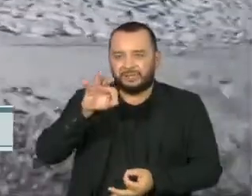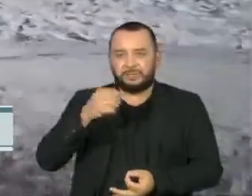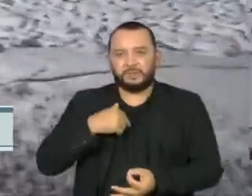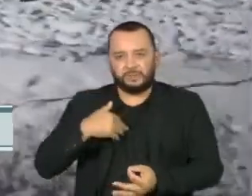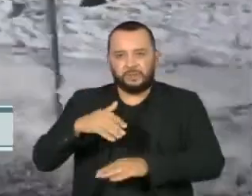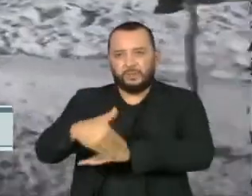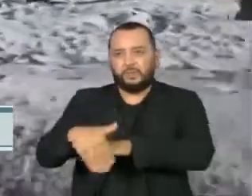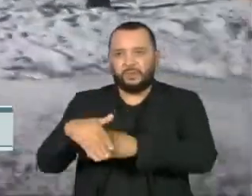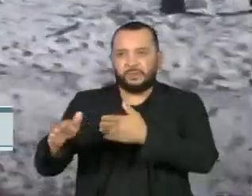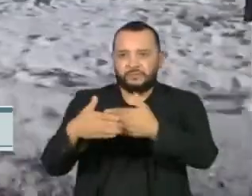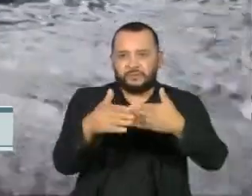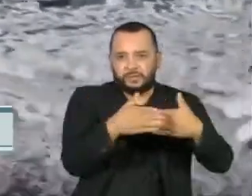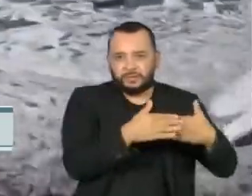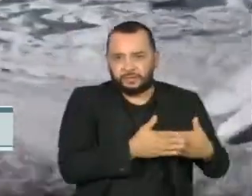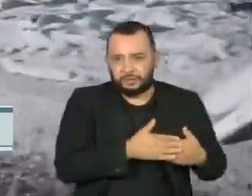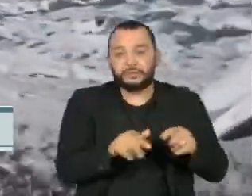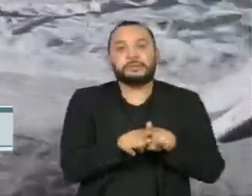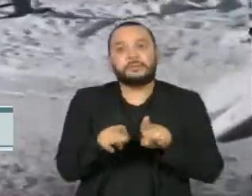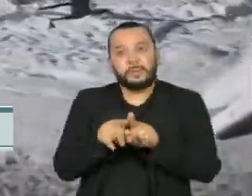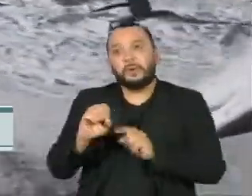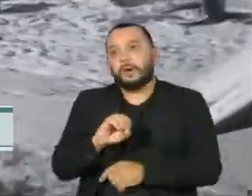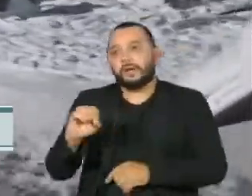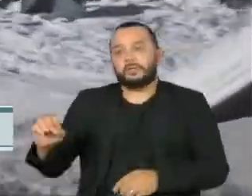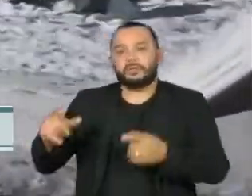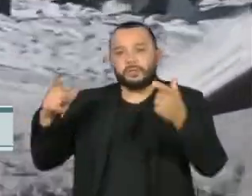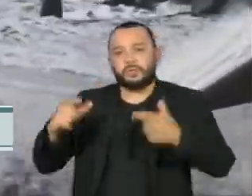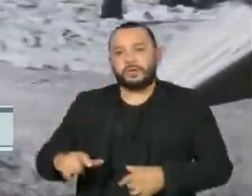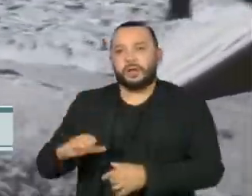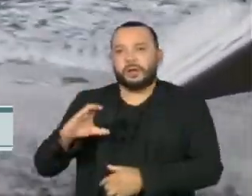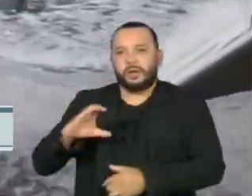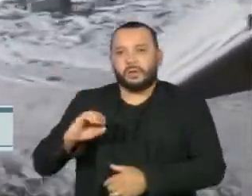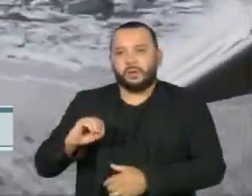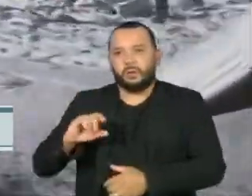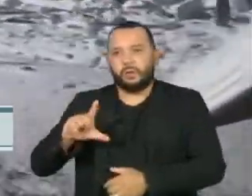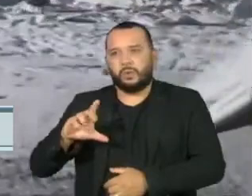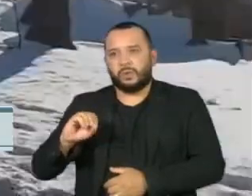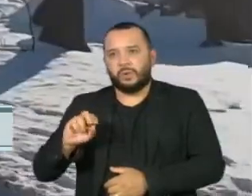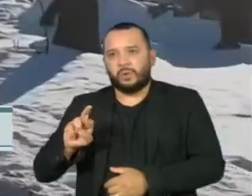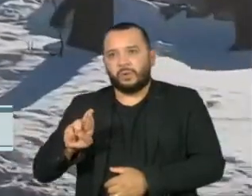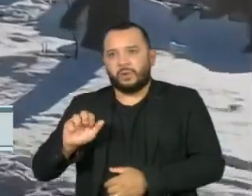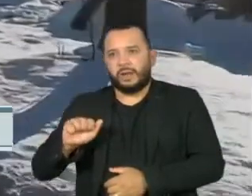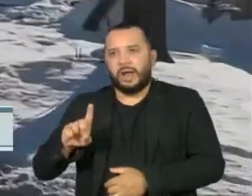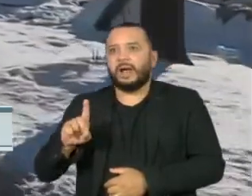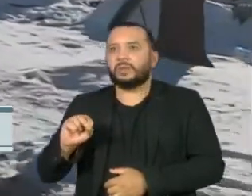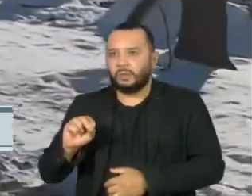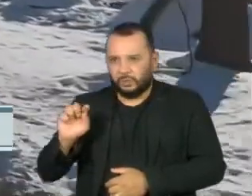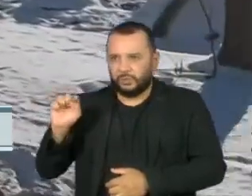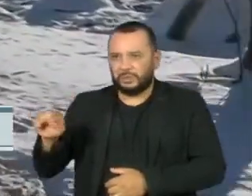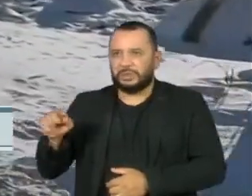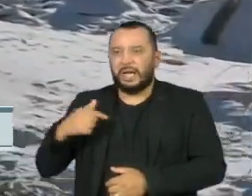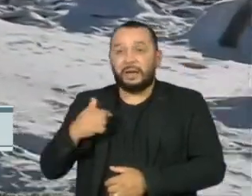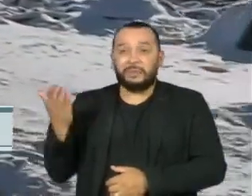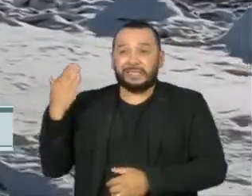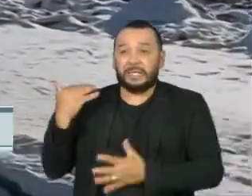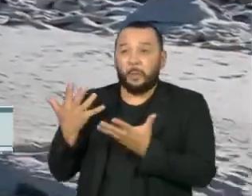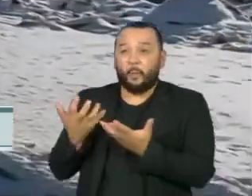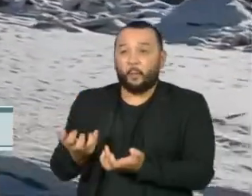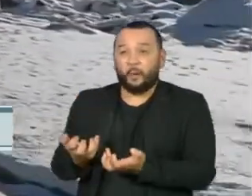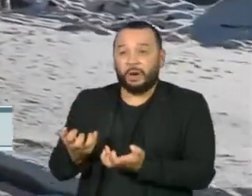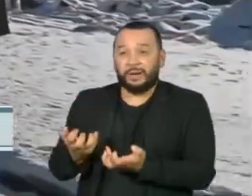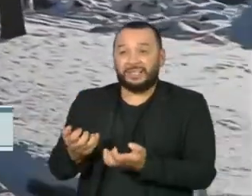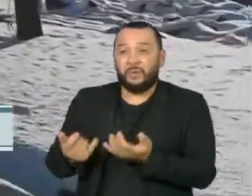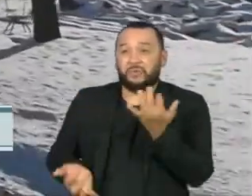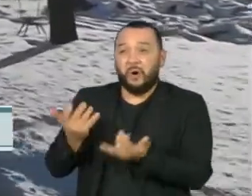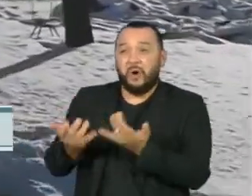lado do país, no oeste, o estado do Colorado, que enfrentava uma seca drástica e incêndios, a nevasca